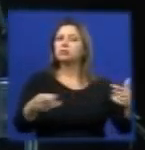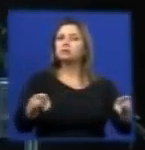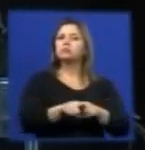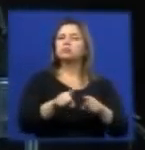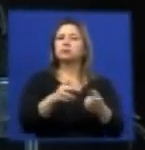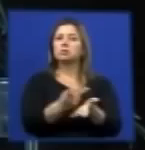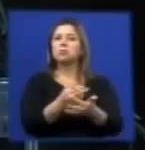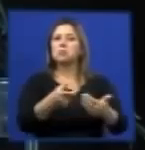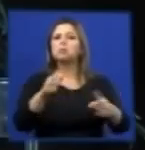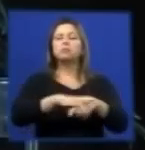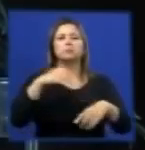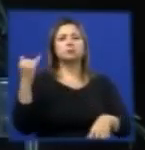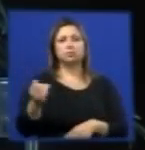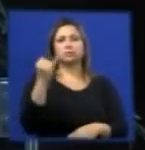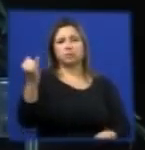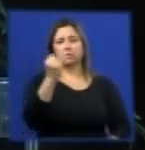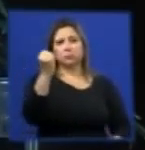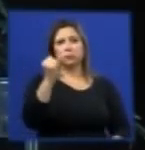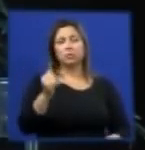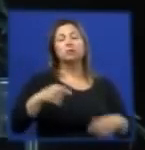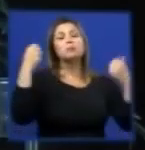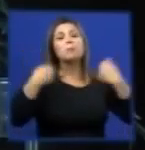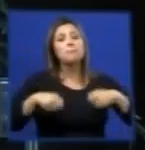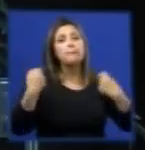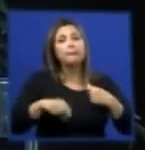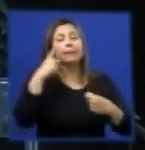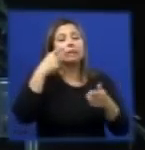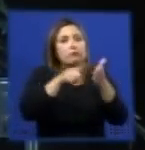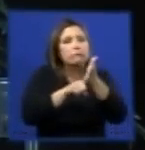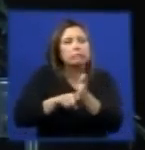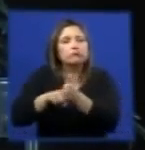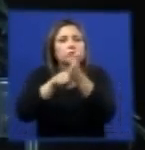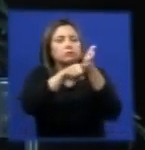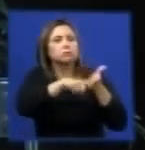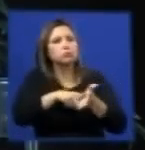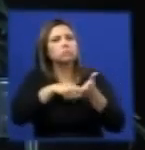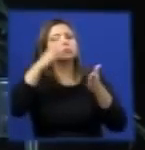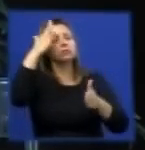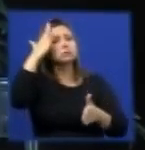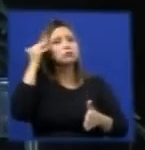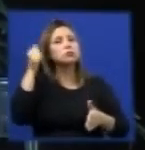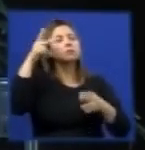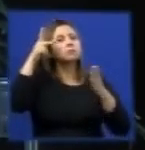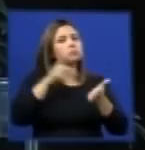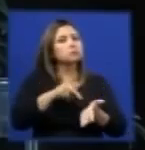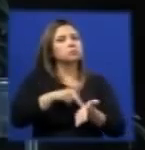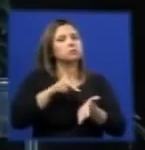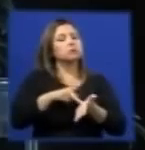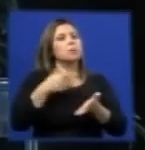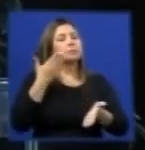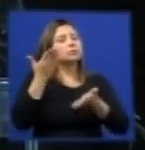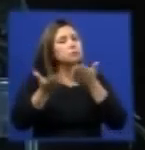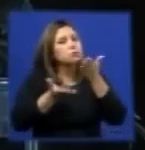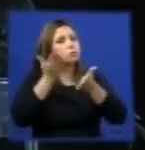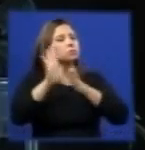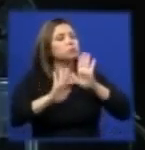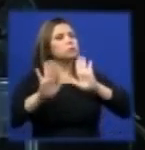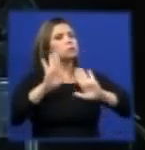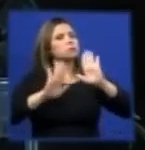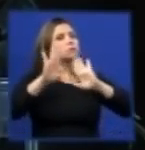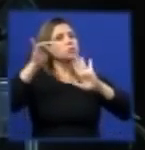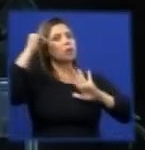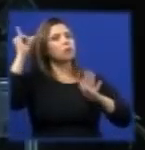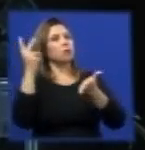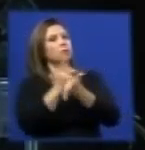destruição de resíduos. Na verdade, a gente precisa analisar isso com um certo cuidado. Existem algumas